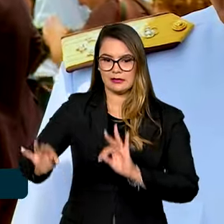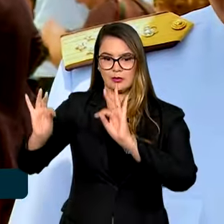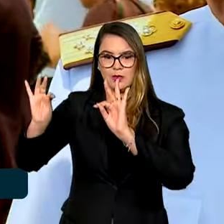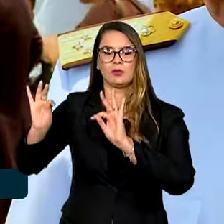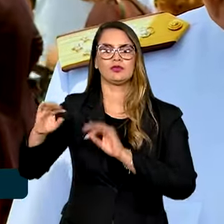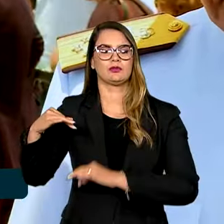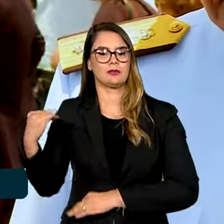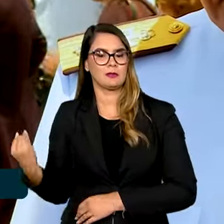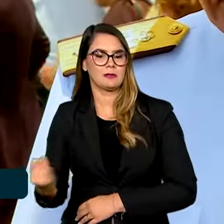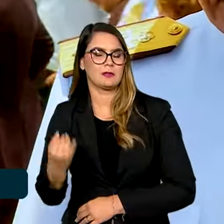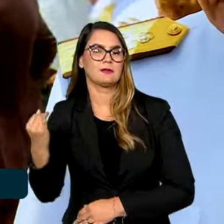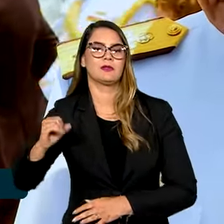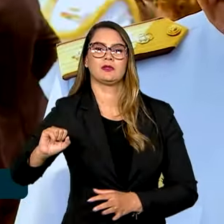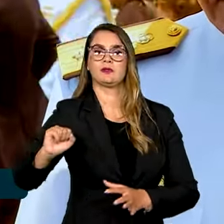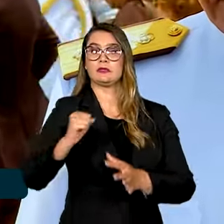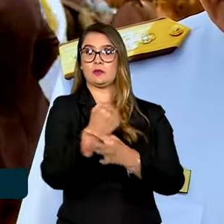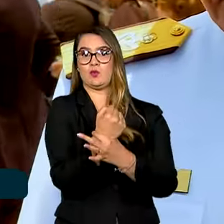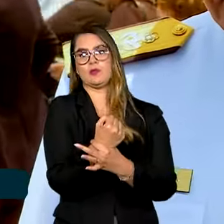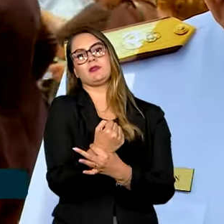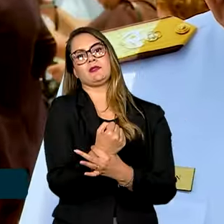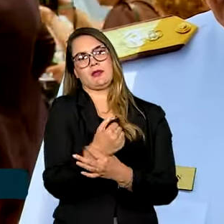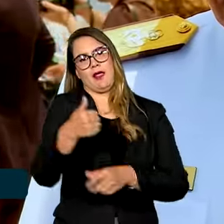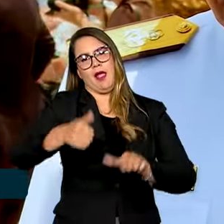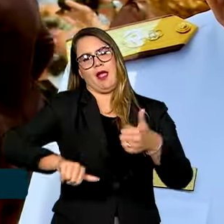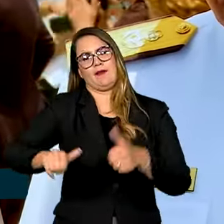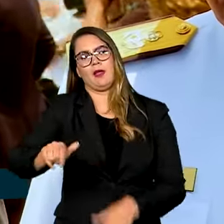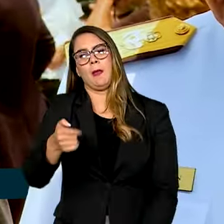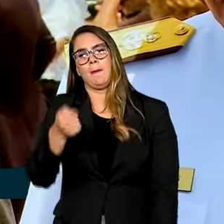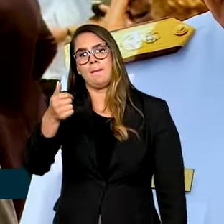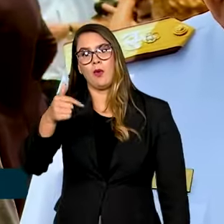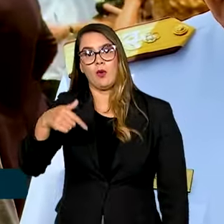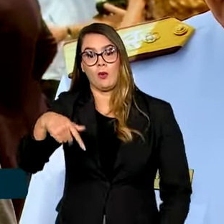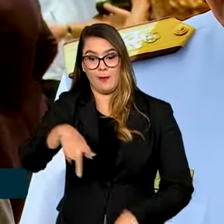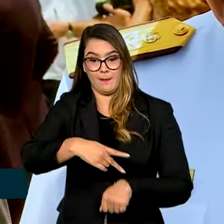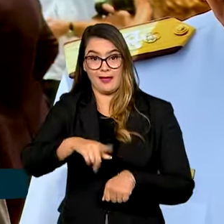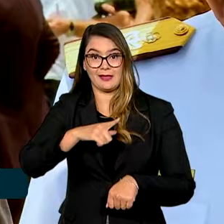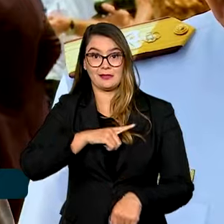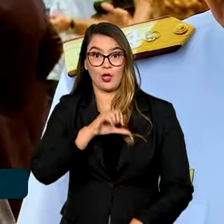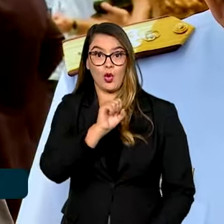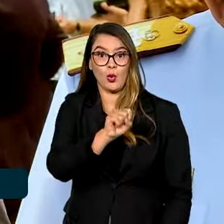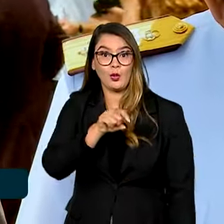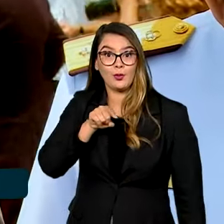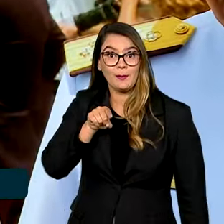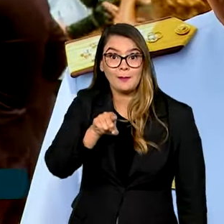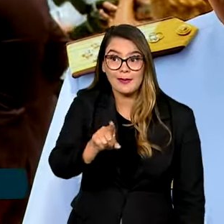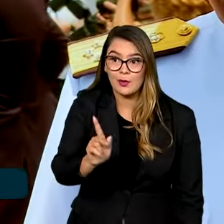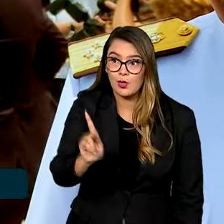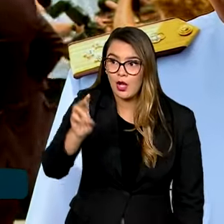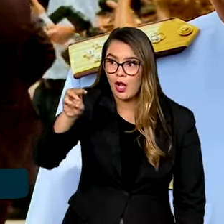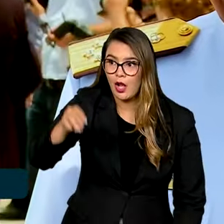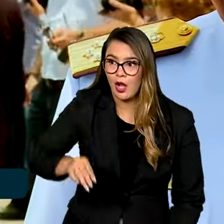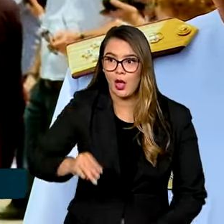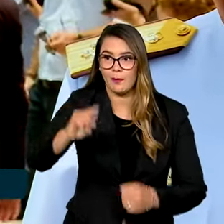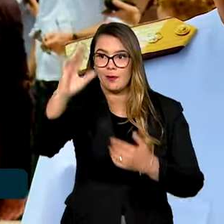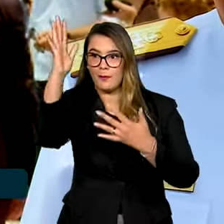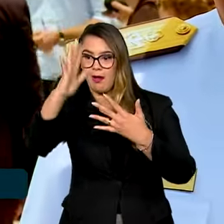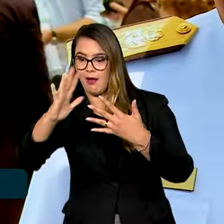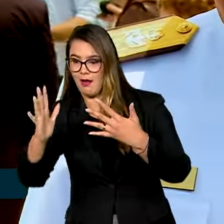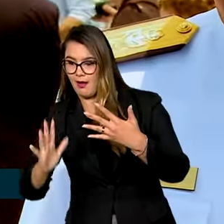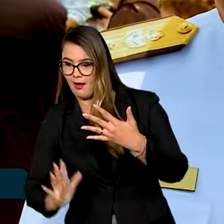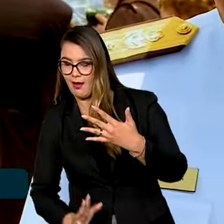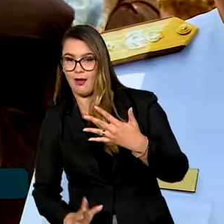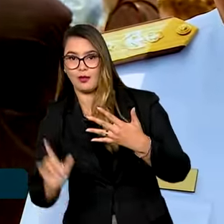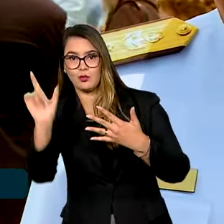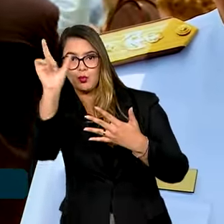fundamental para a área de segurança. A gente avalia pouco que esse país tem 8 mil quilômetros de costa. A nossa